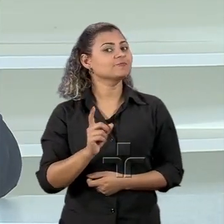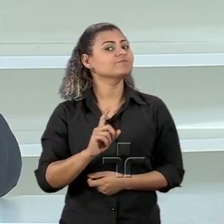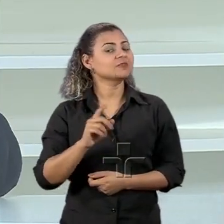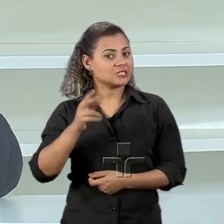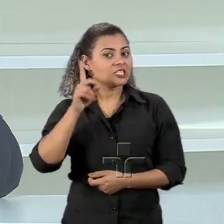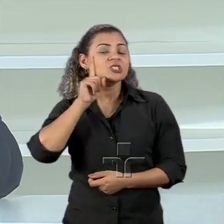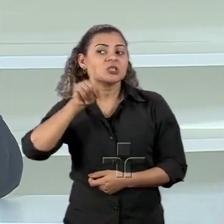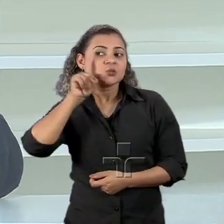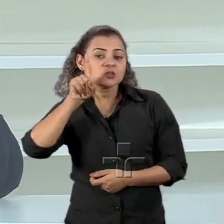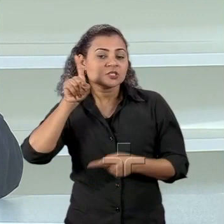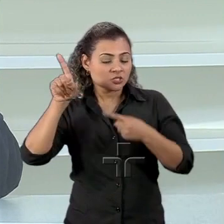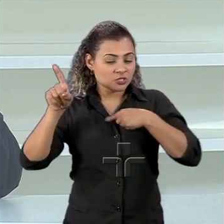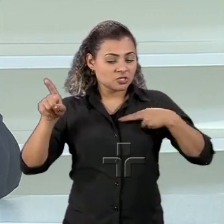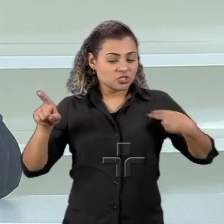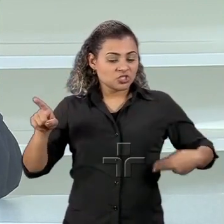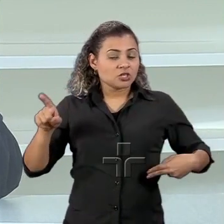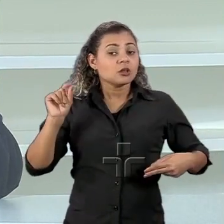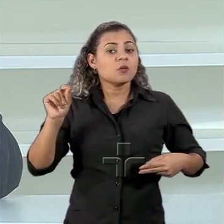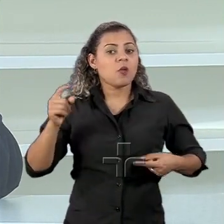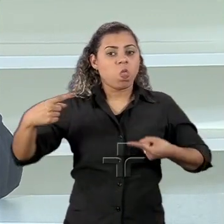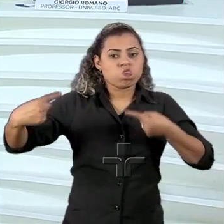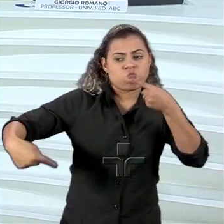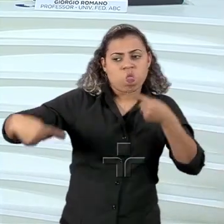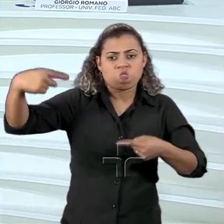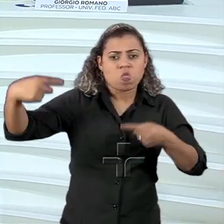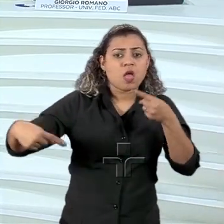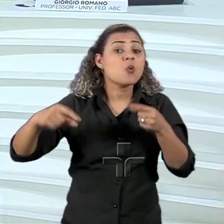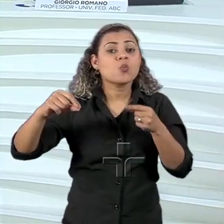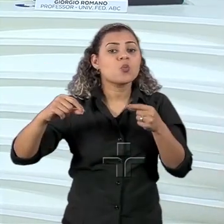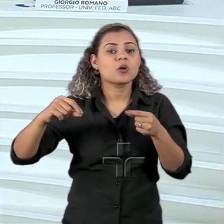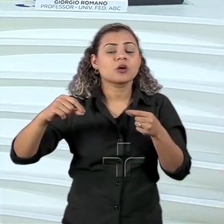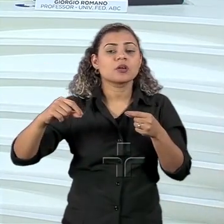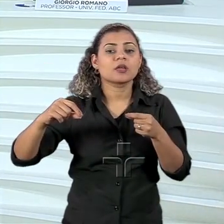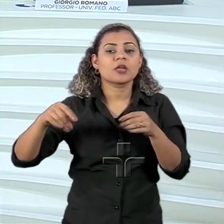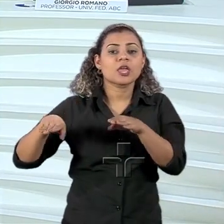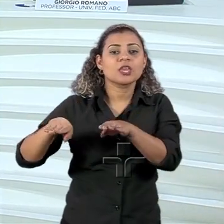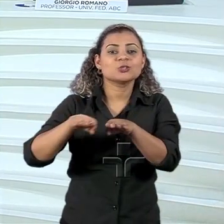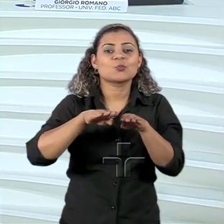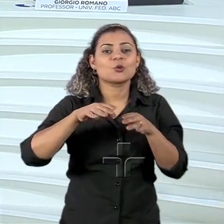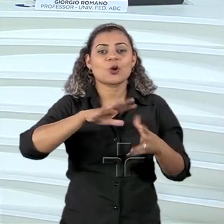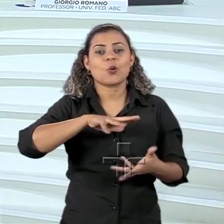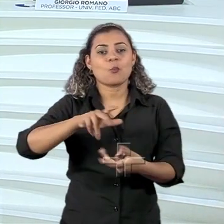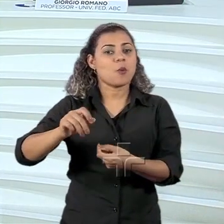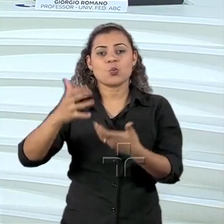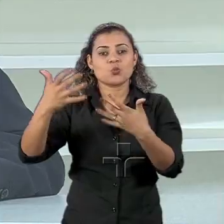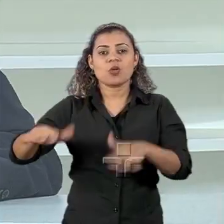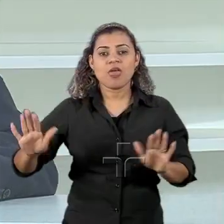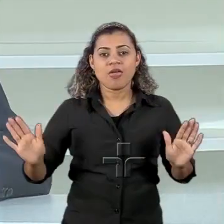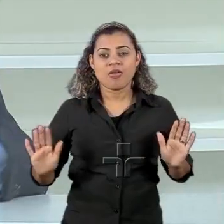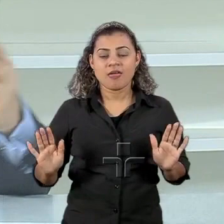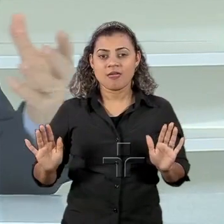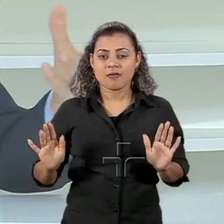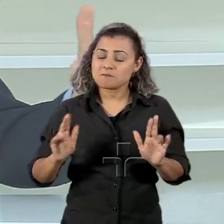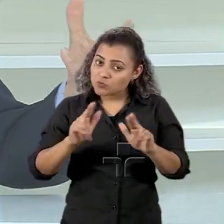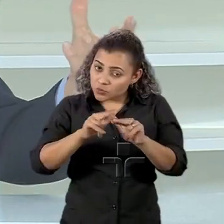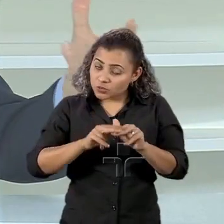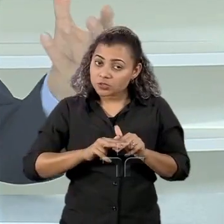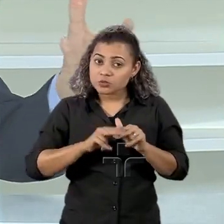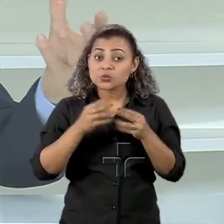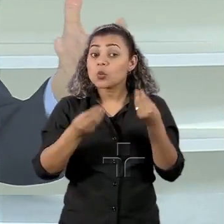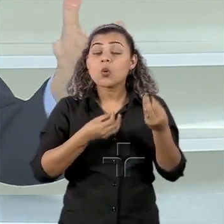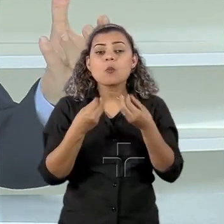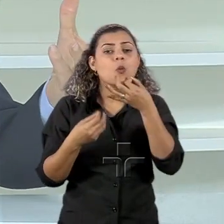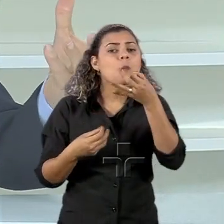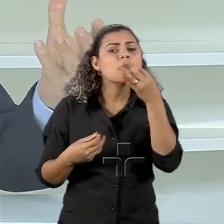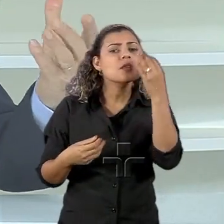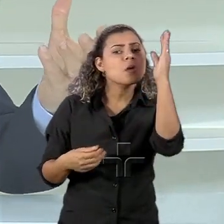da disputa pela hegemonia global no século XXI. Como é que o Brasil se coloca diante disso em vista dos